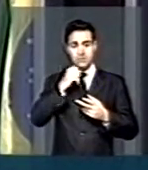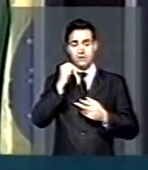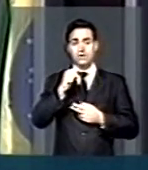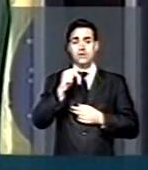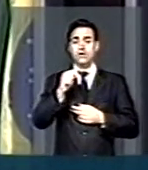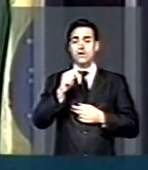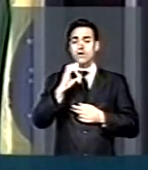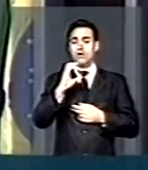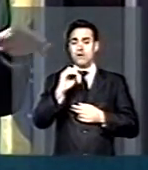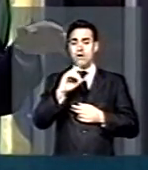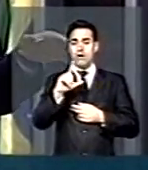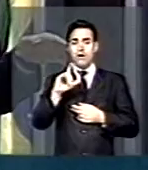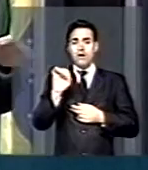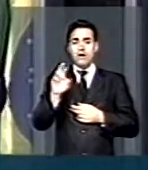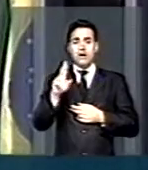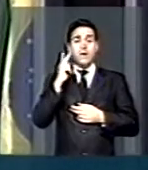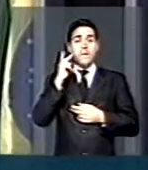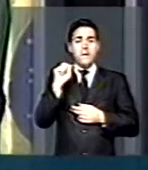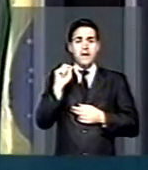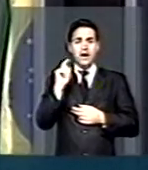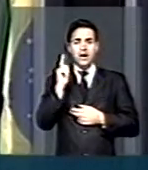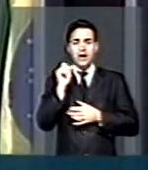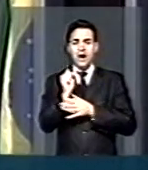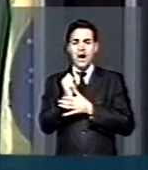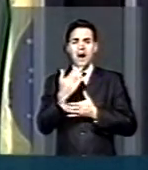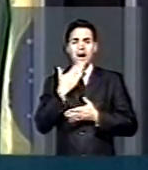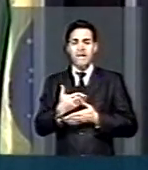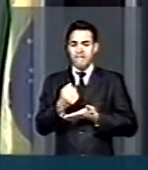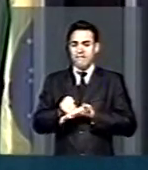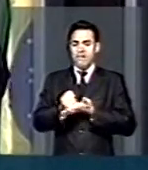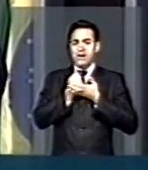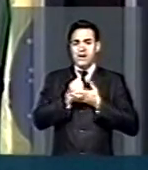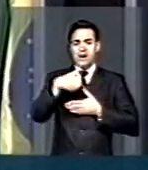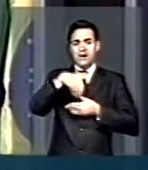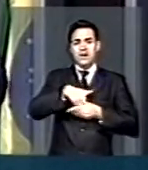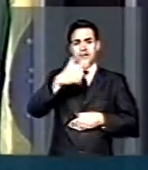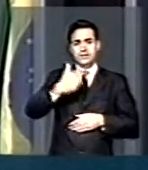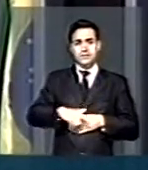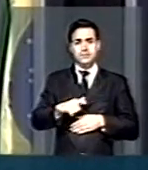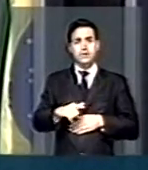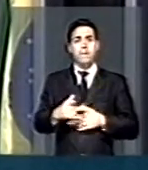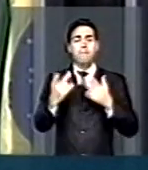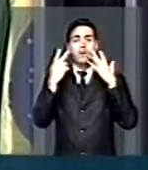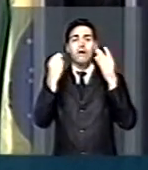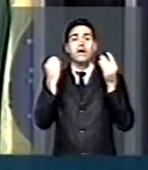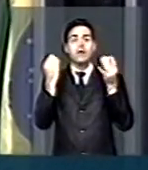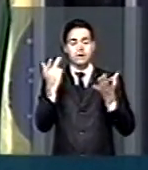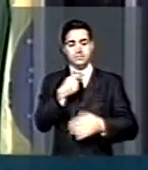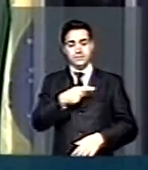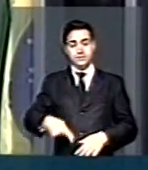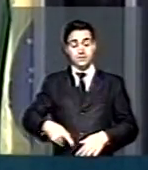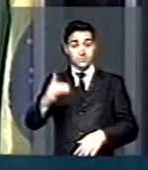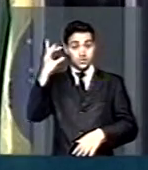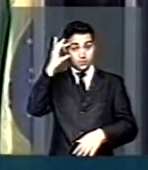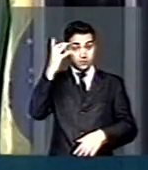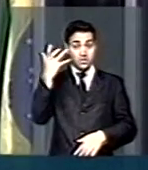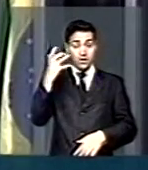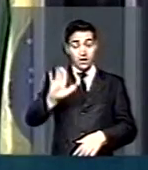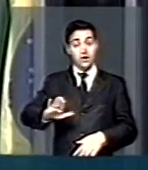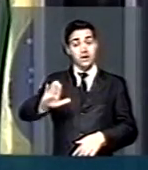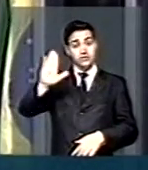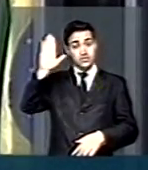Collor, para assegurar apoio à sua reeleição. Para que a presidente Dilma quer se